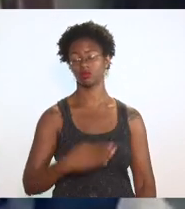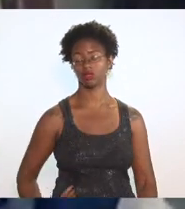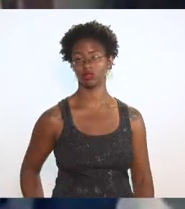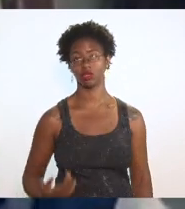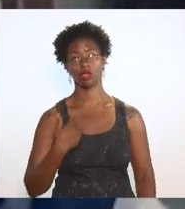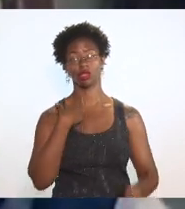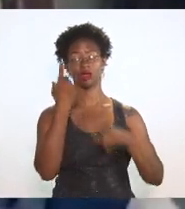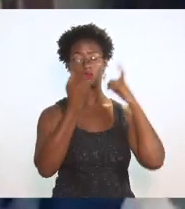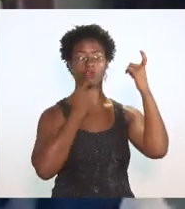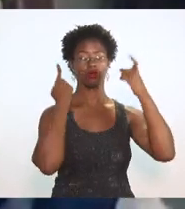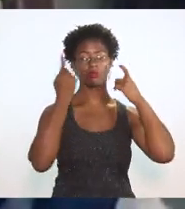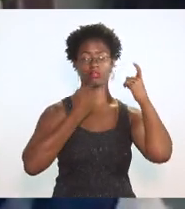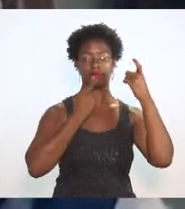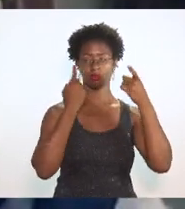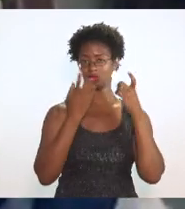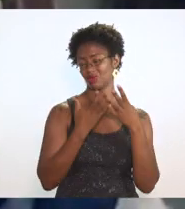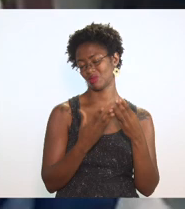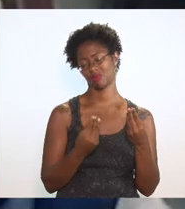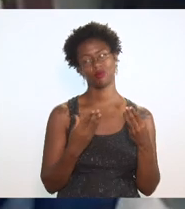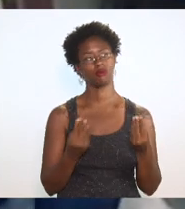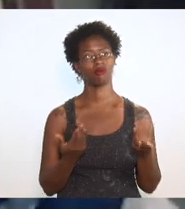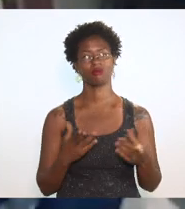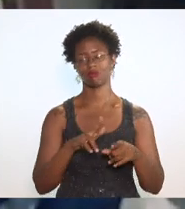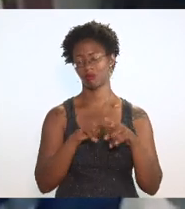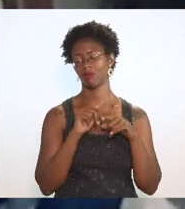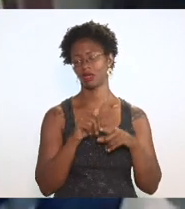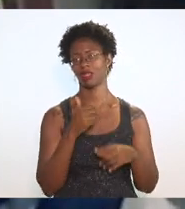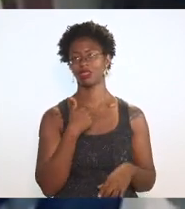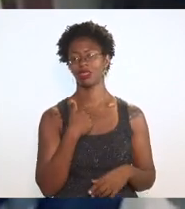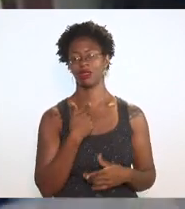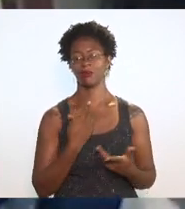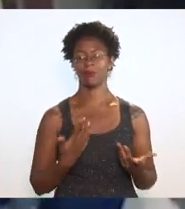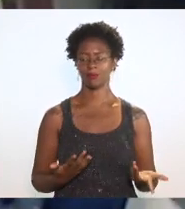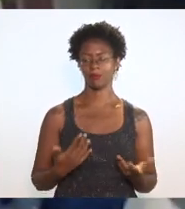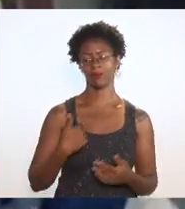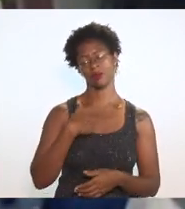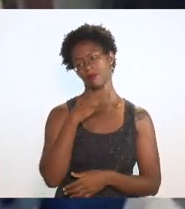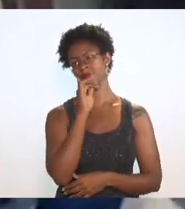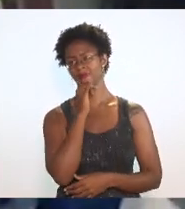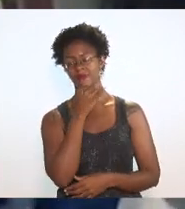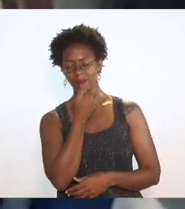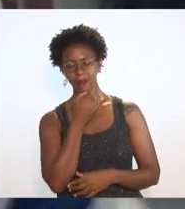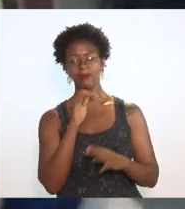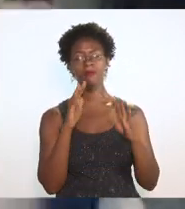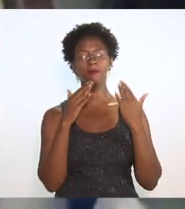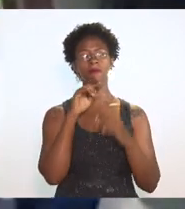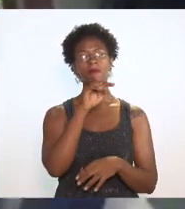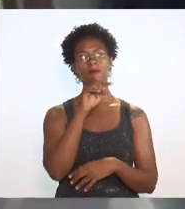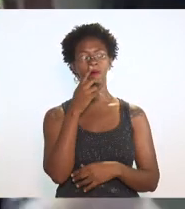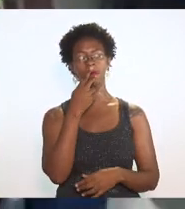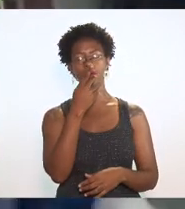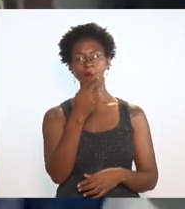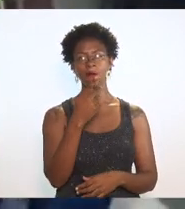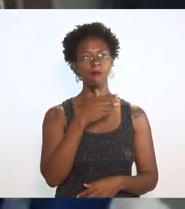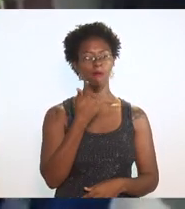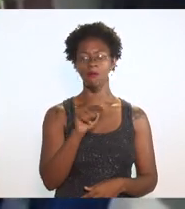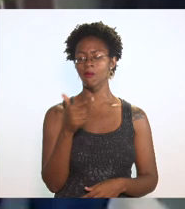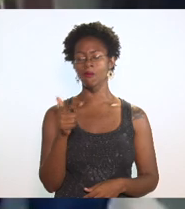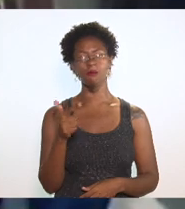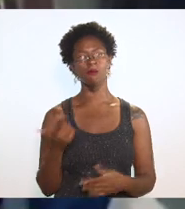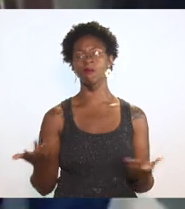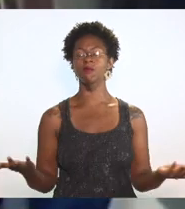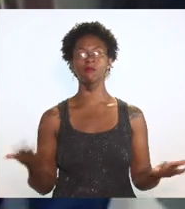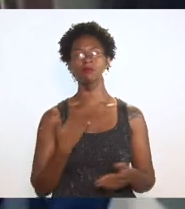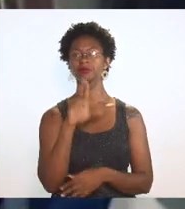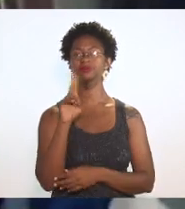muito o deputado Luiz Paulo e eu fiquei assim até muito triste quando o senhor falou que nunca existiu é